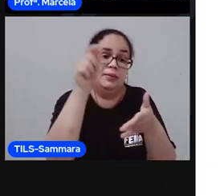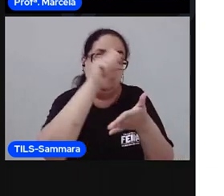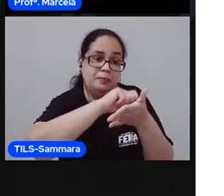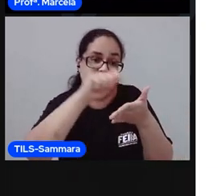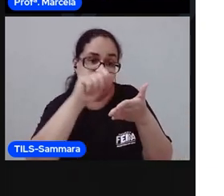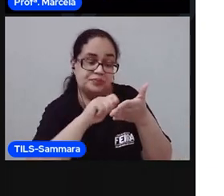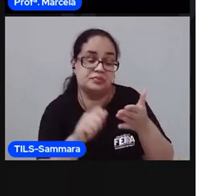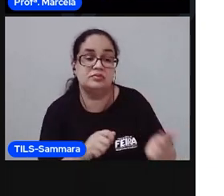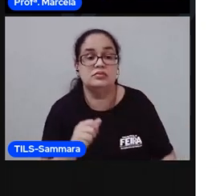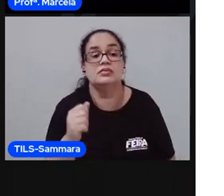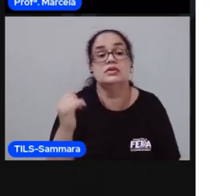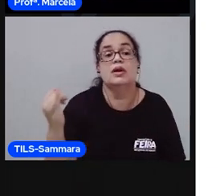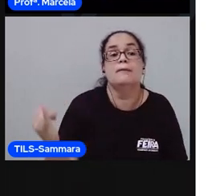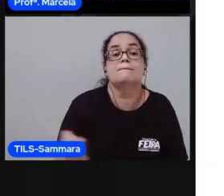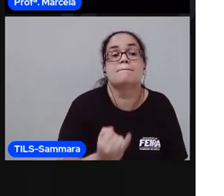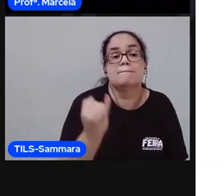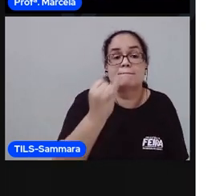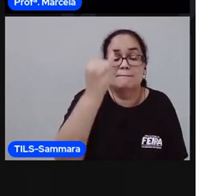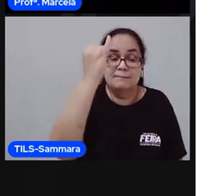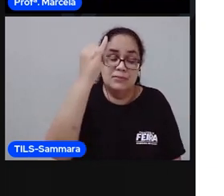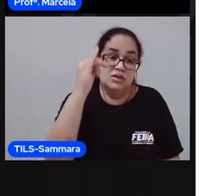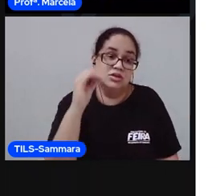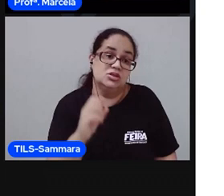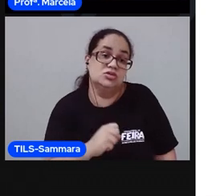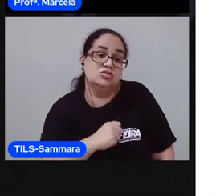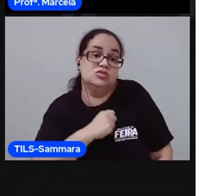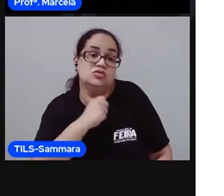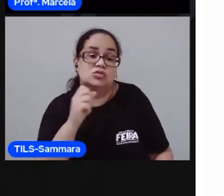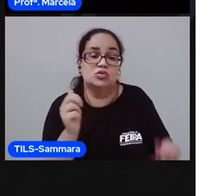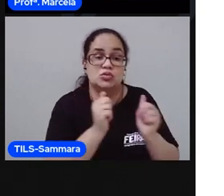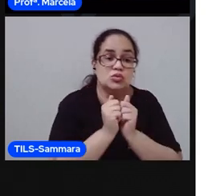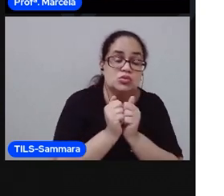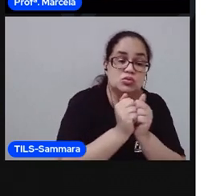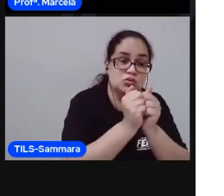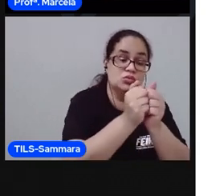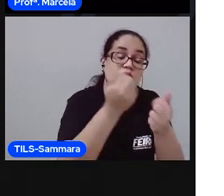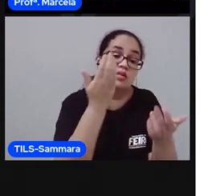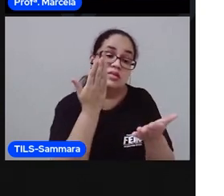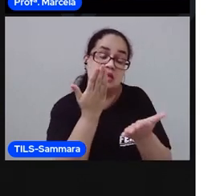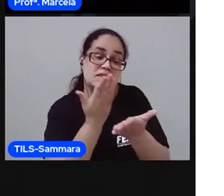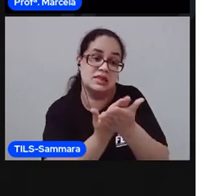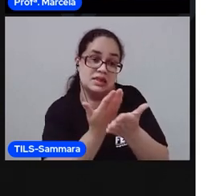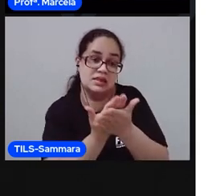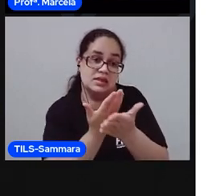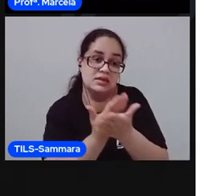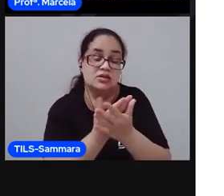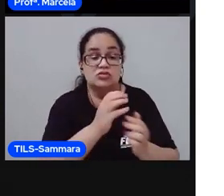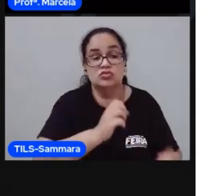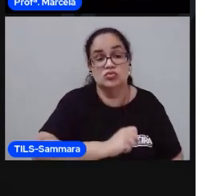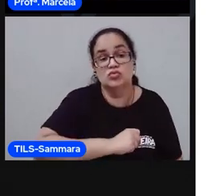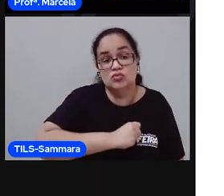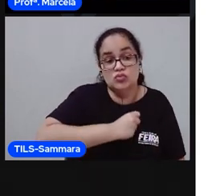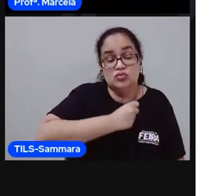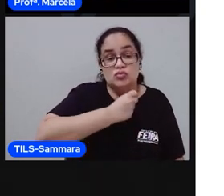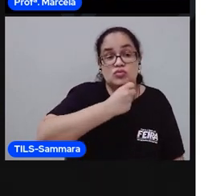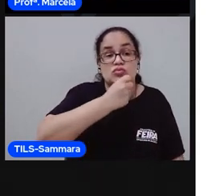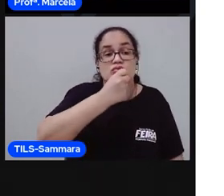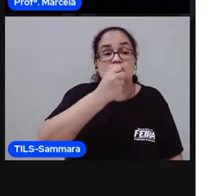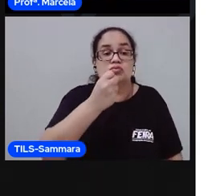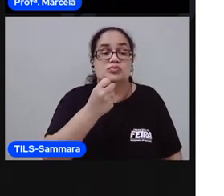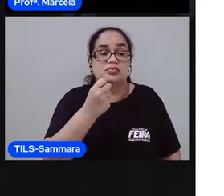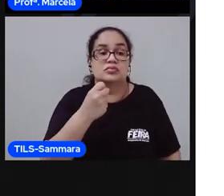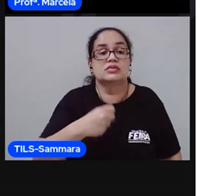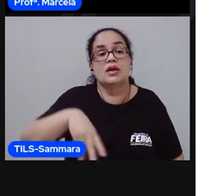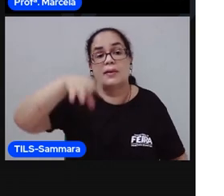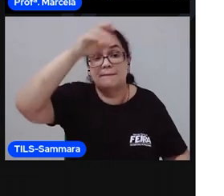é tão importante que você se dedique, acompanhe as nossas aulas, faça um esforço mesmo para